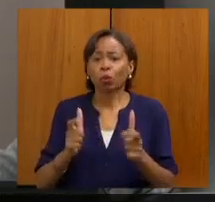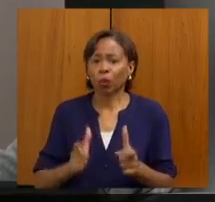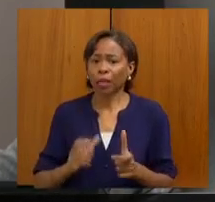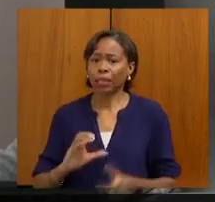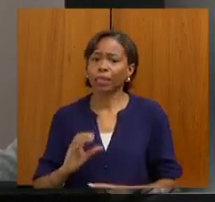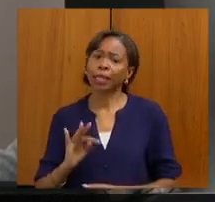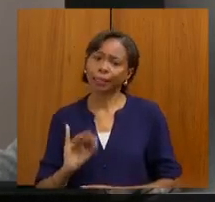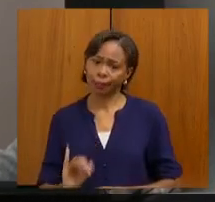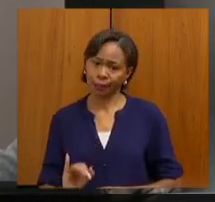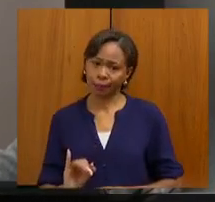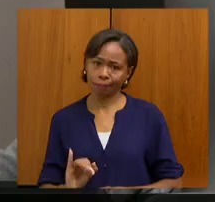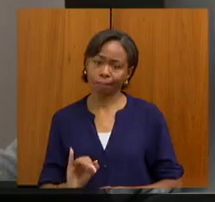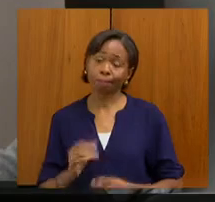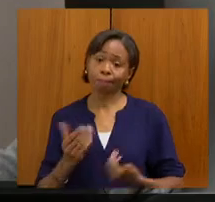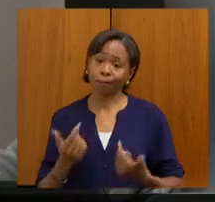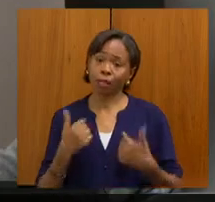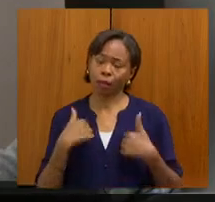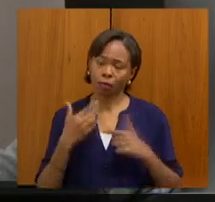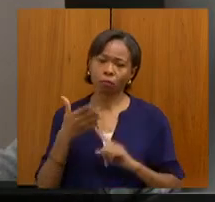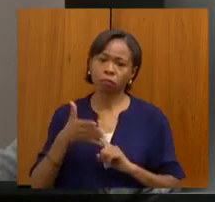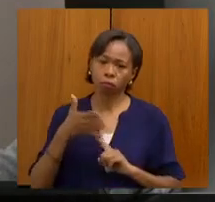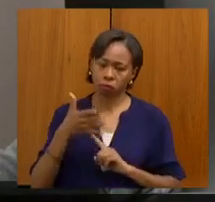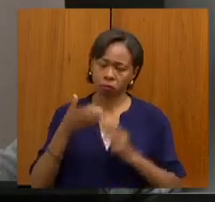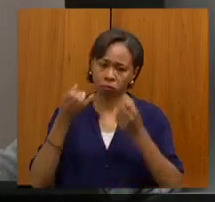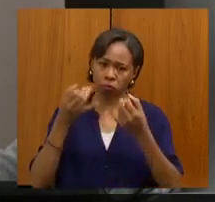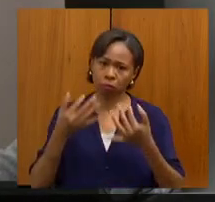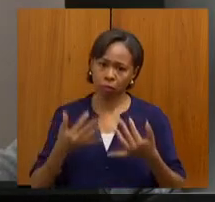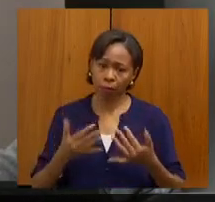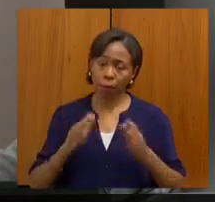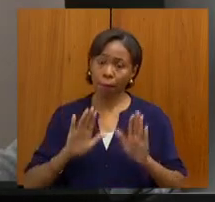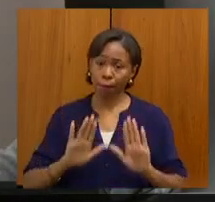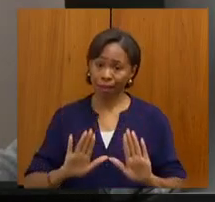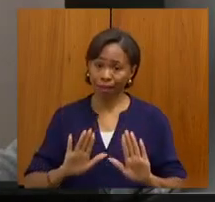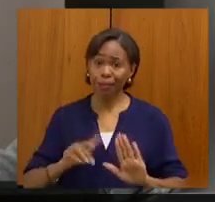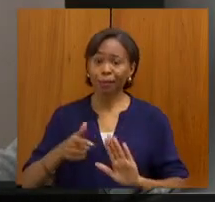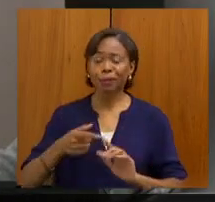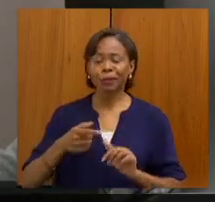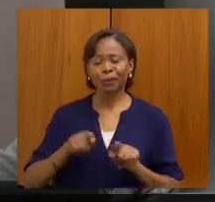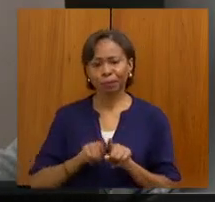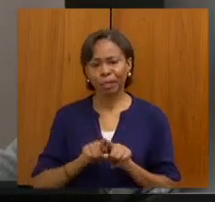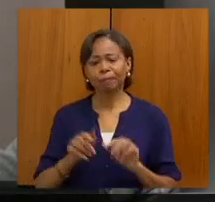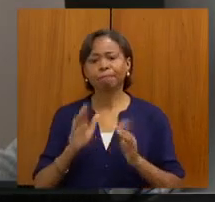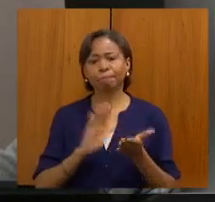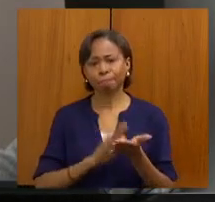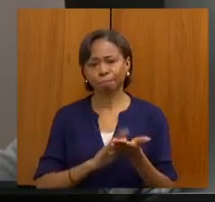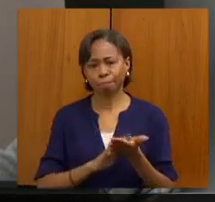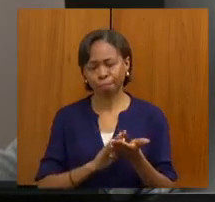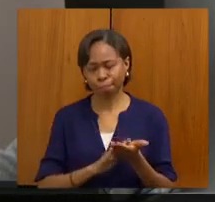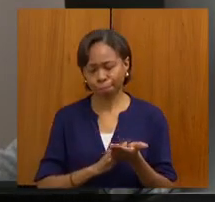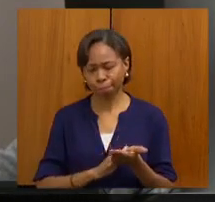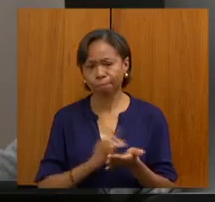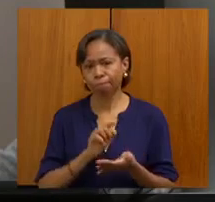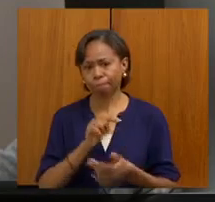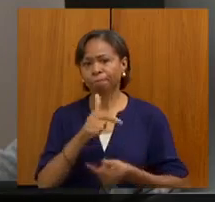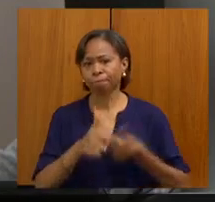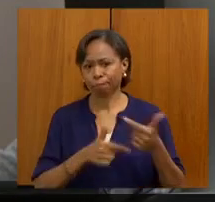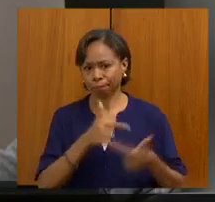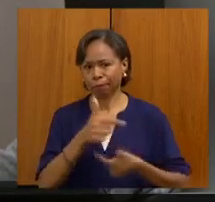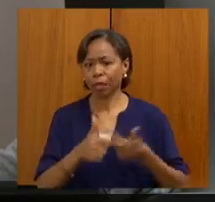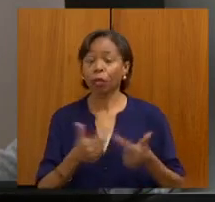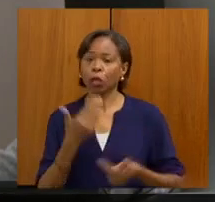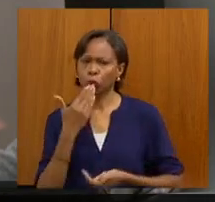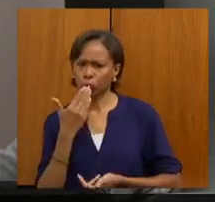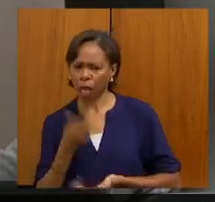Eu faço essa minha palavra, mas sem antes, mais uma vez, de parabenizá-lo pelo trabalho. Cobra, cobra, pede,